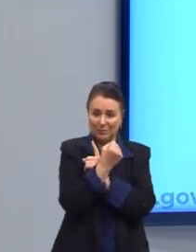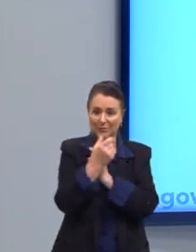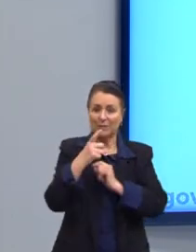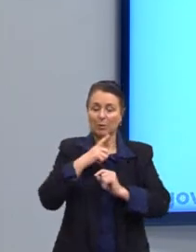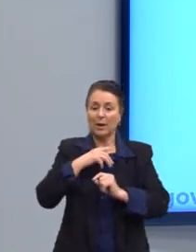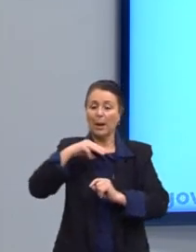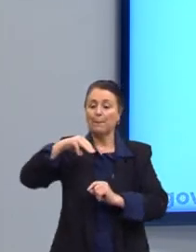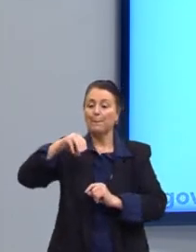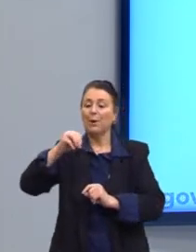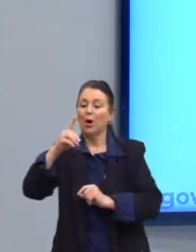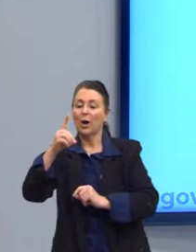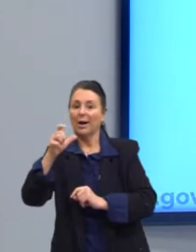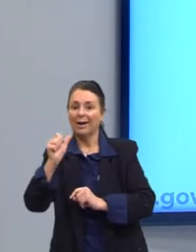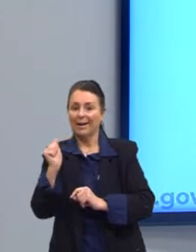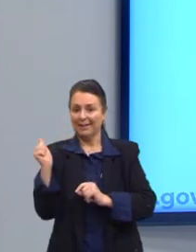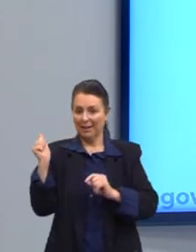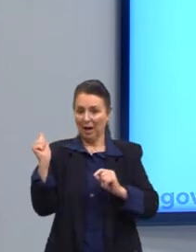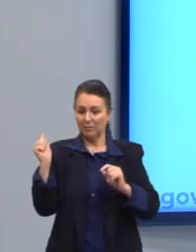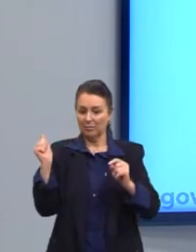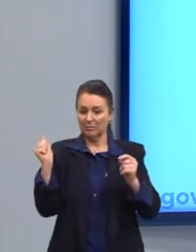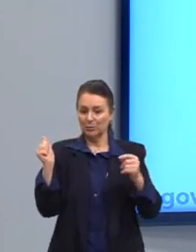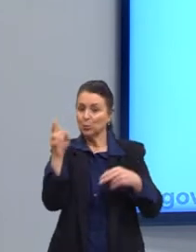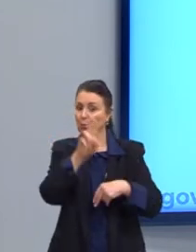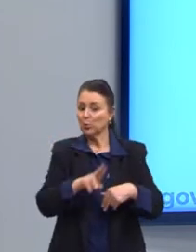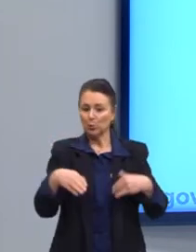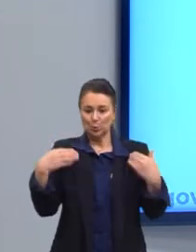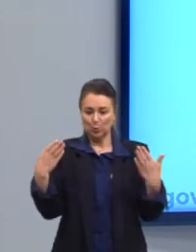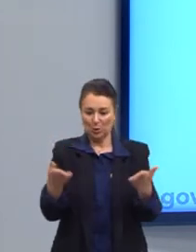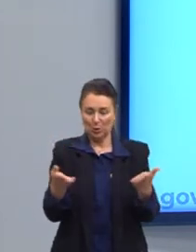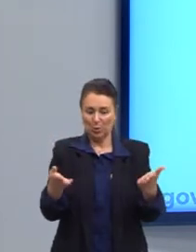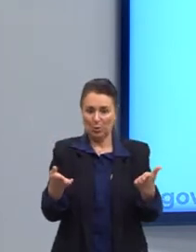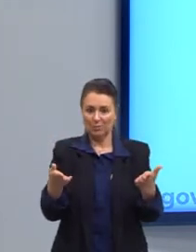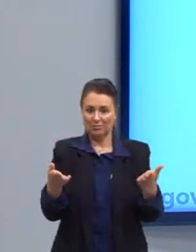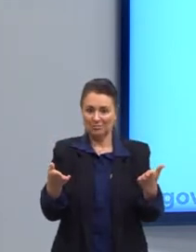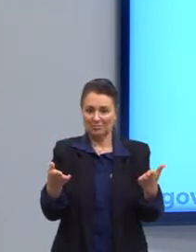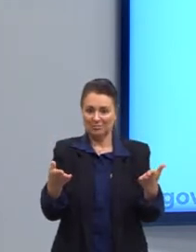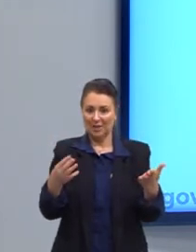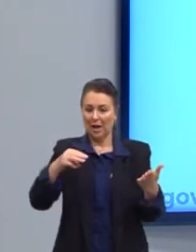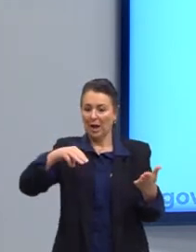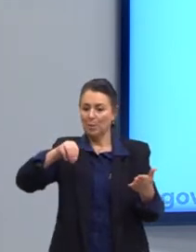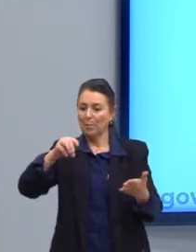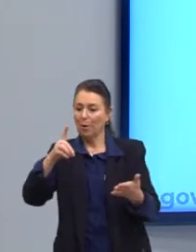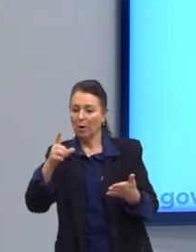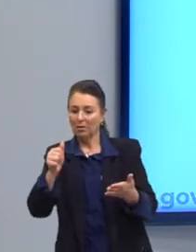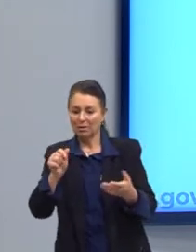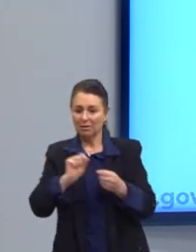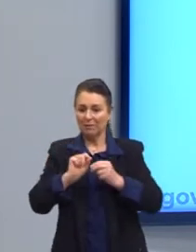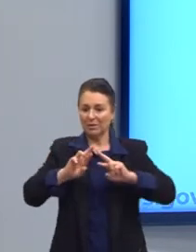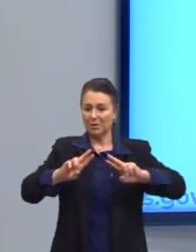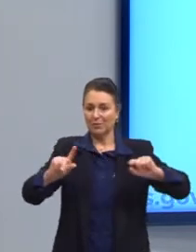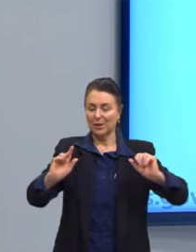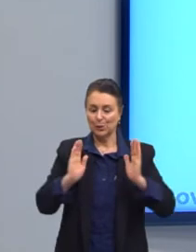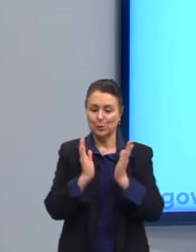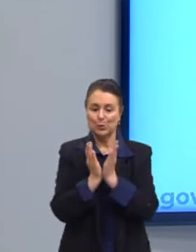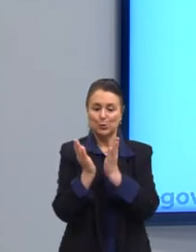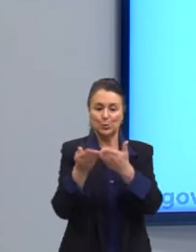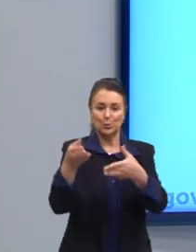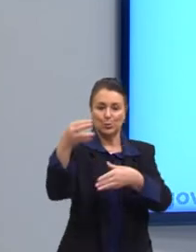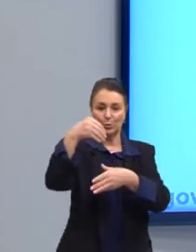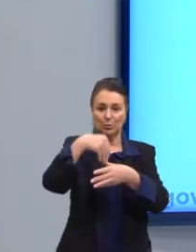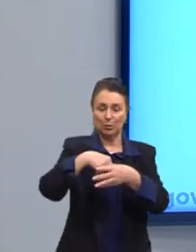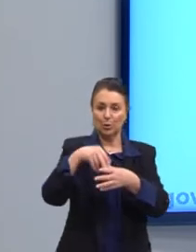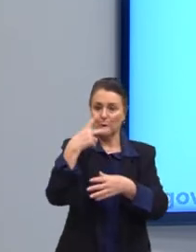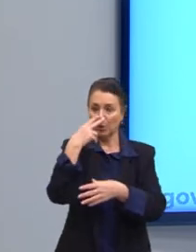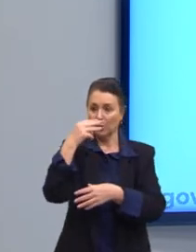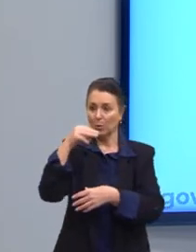moda, como distinção de fator da sociedade, é algo que eu possa me distinguir do coletivo. Olha o que